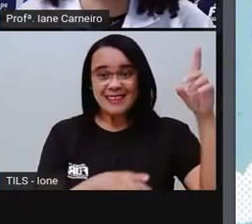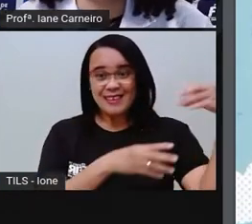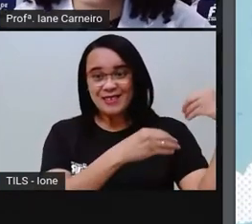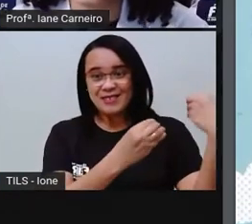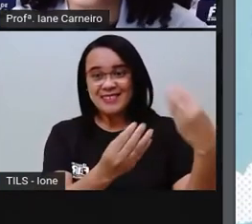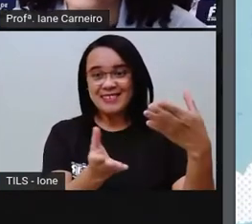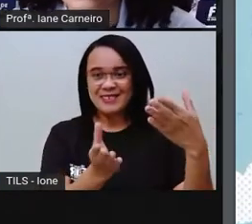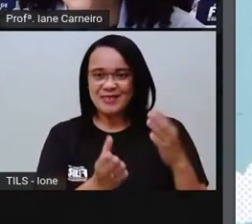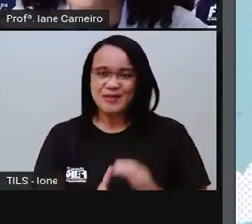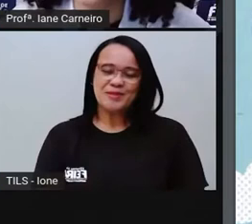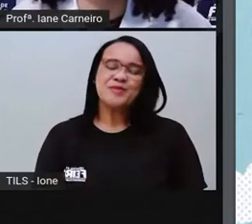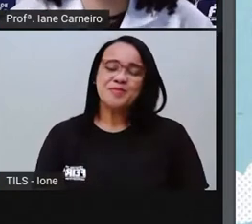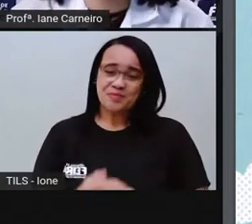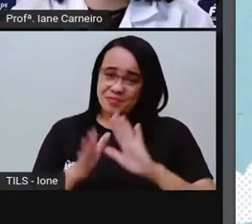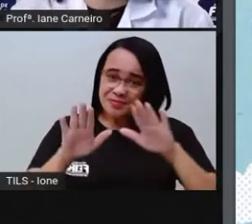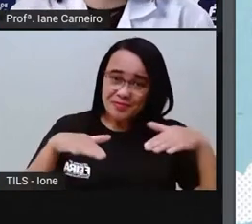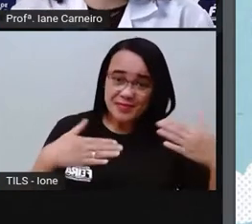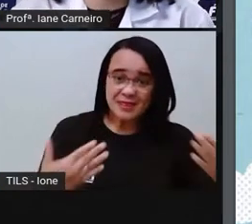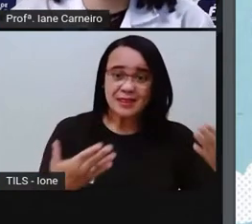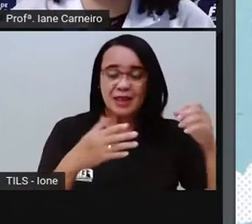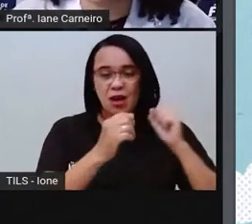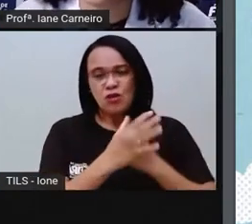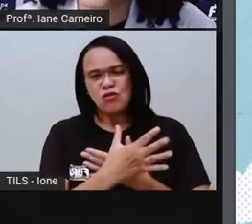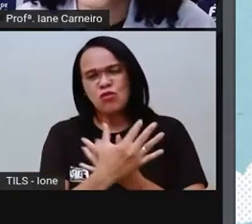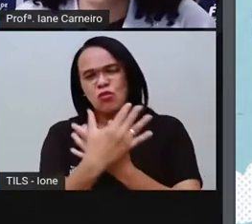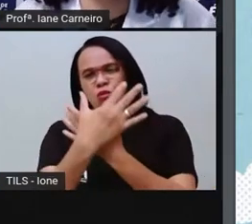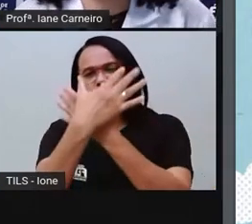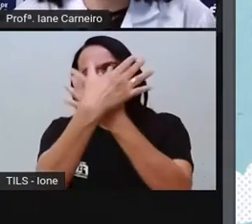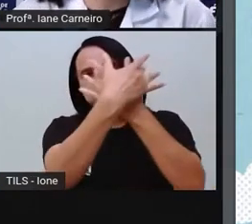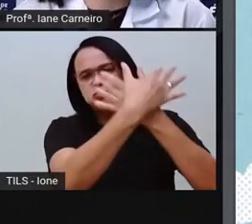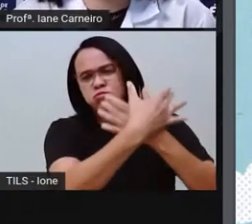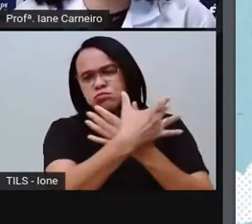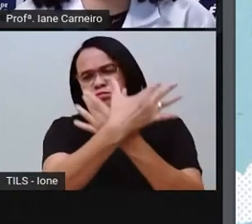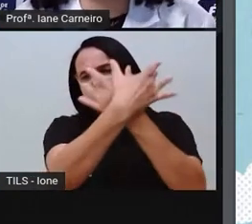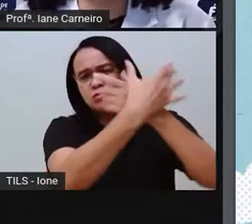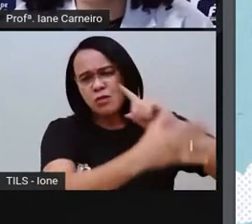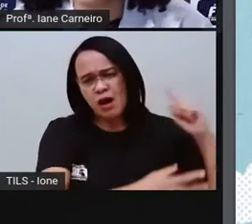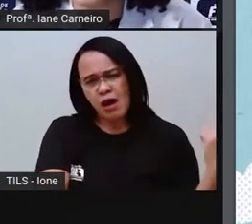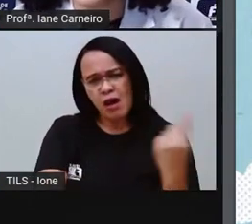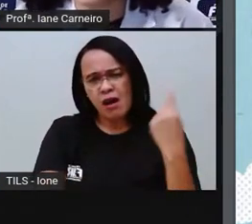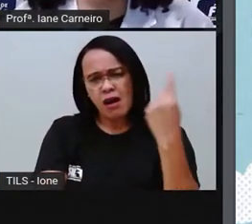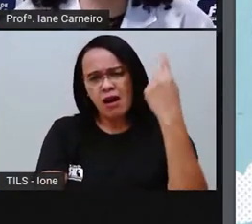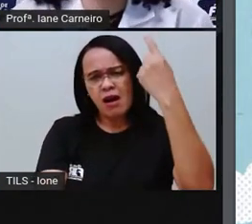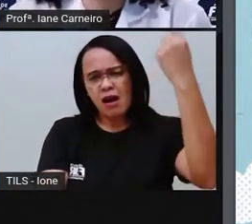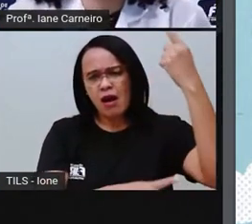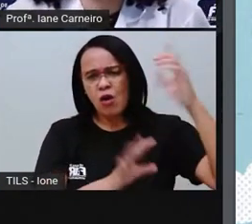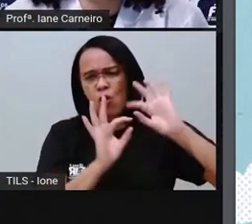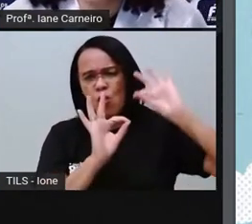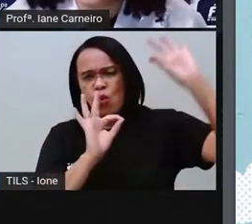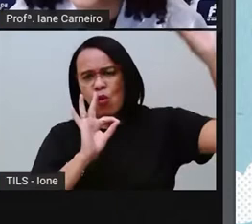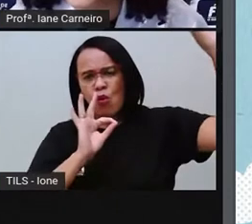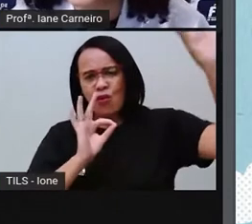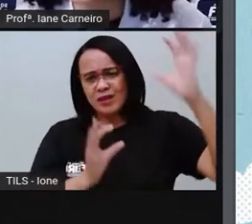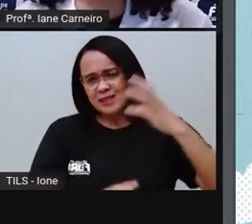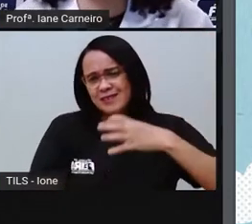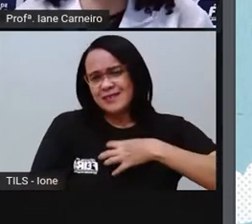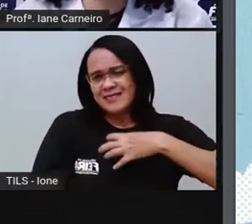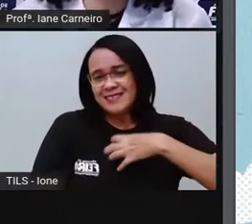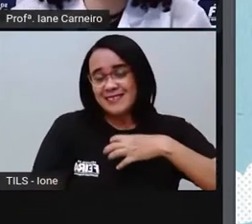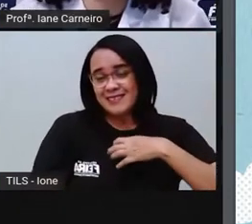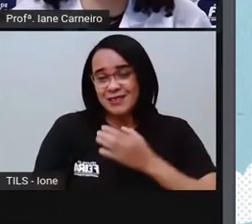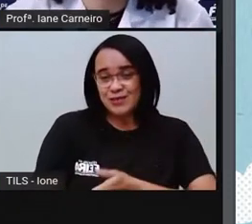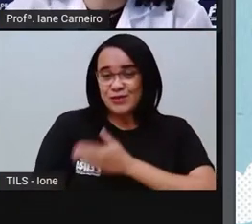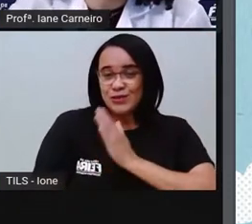E então voou bem alto, o mais alto que podia, e sentiu no coração